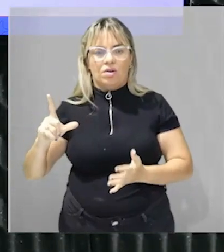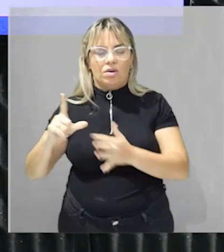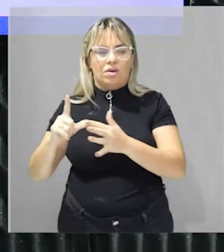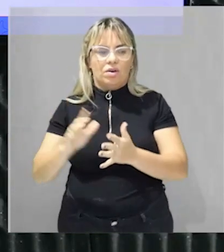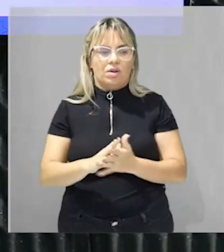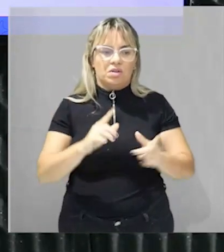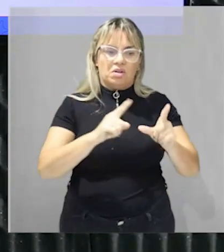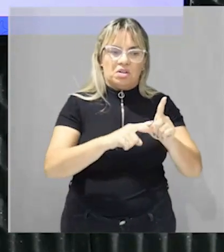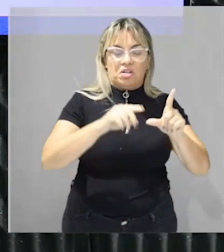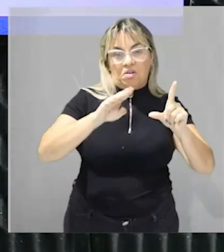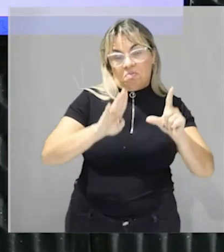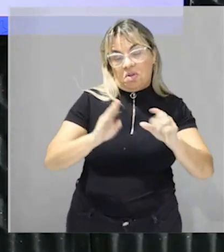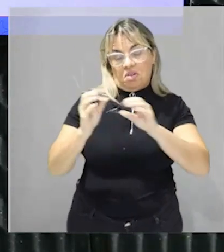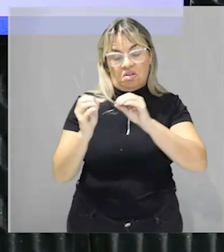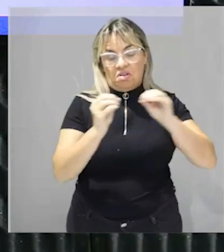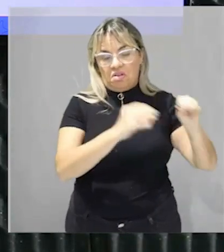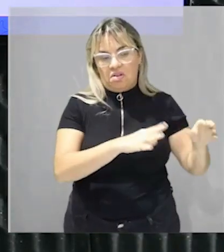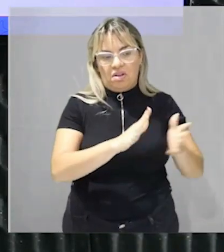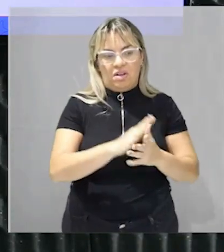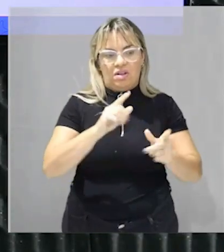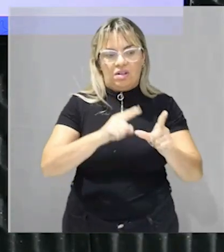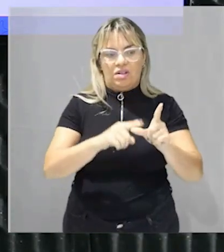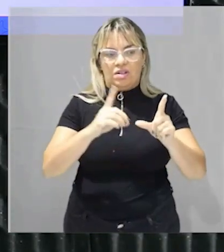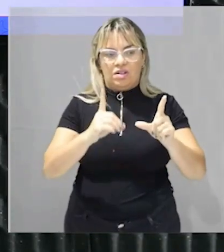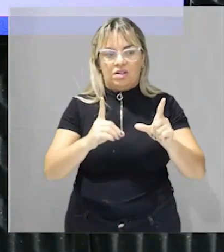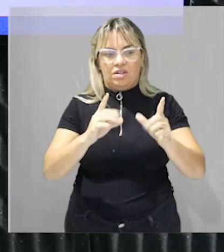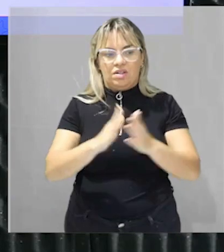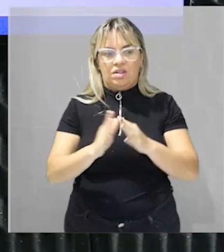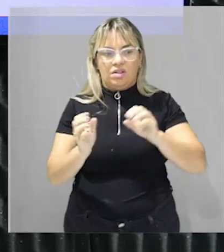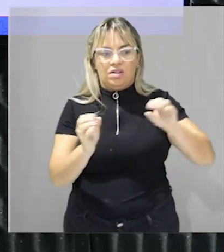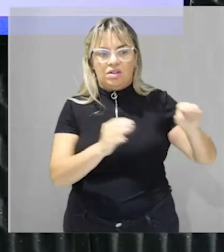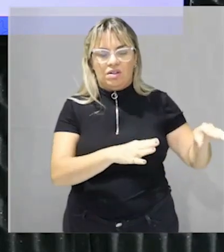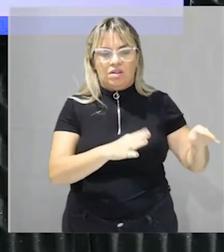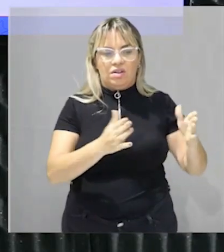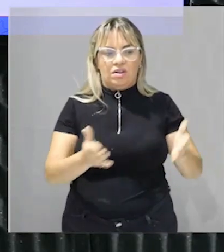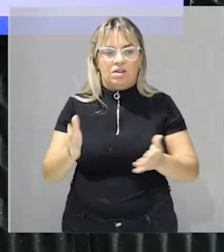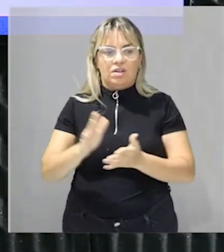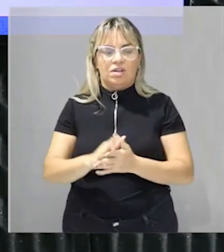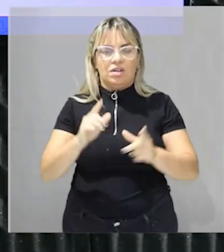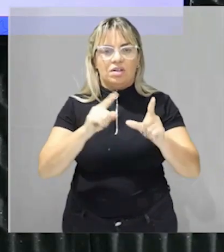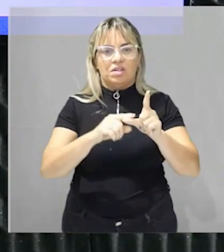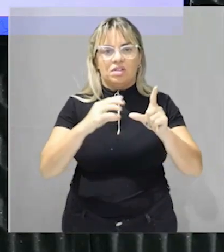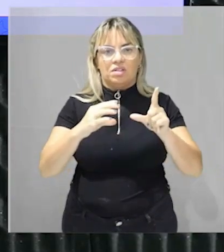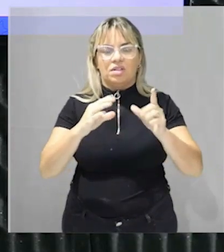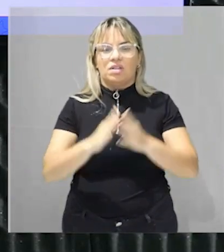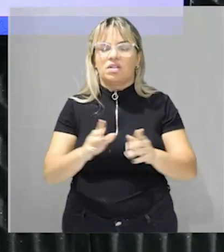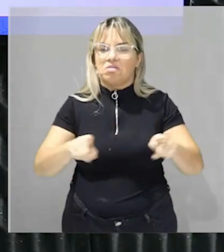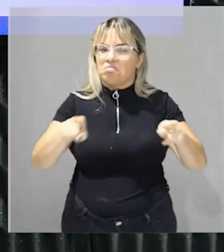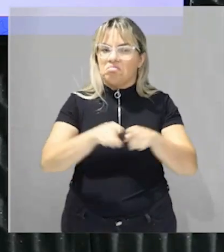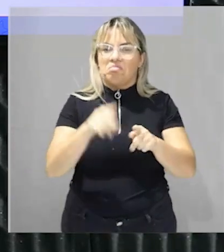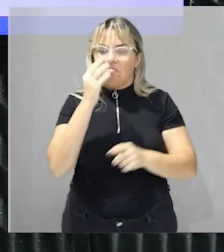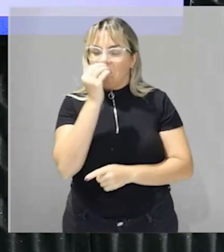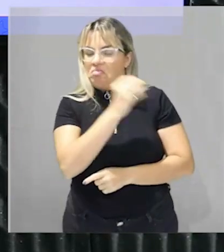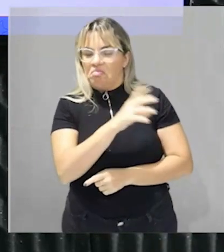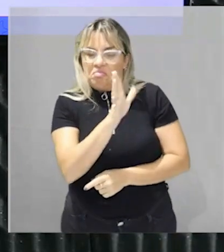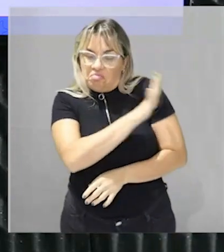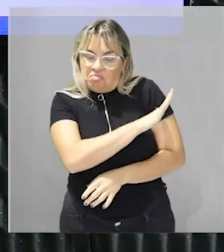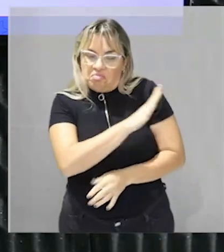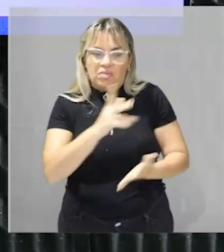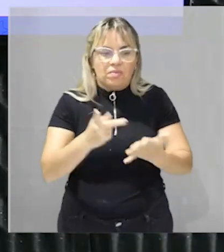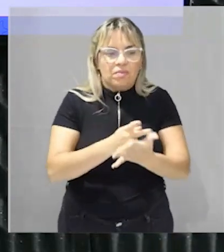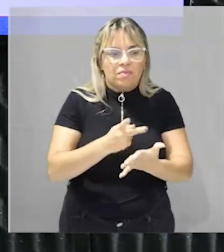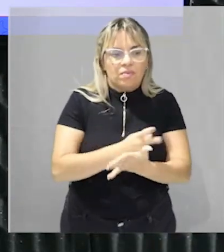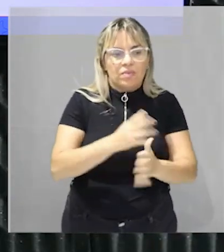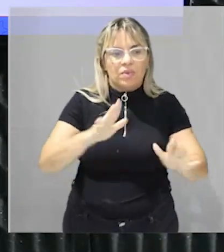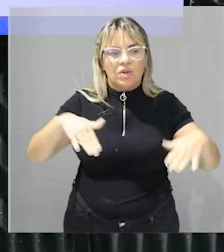letra B e por exemplo a letra D e também a letra C que é o tropical de atitude já ficaria por exemplo a letra A e a letra E e